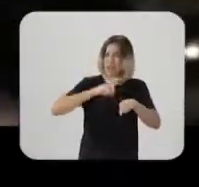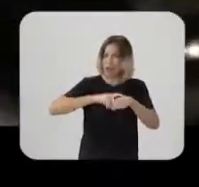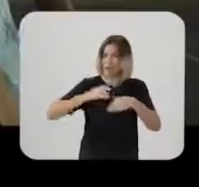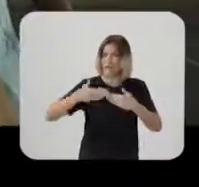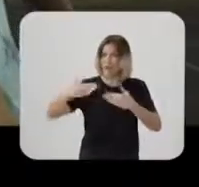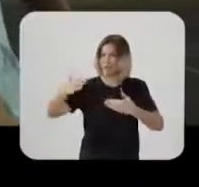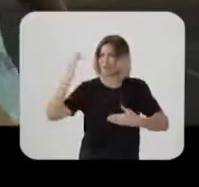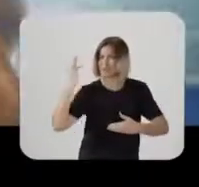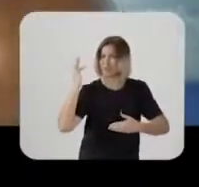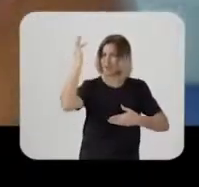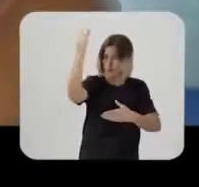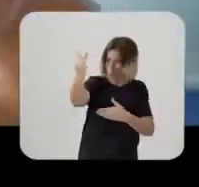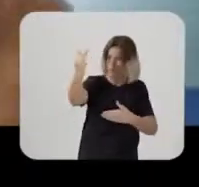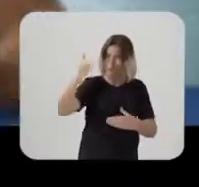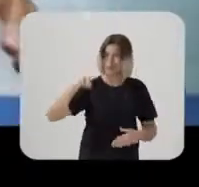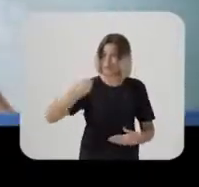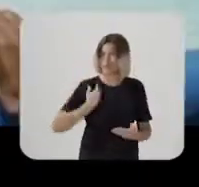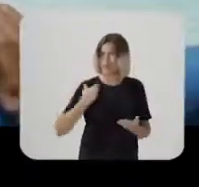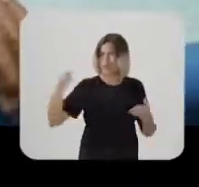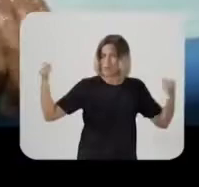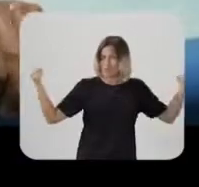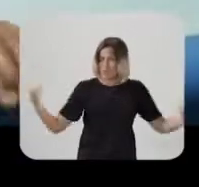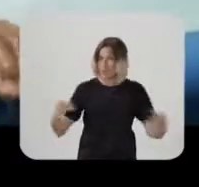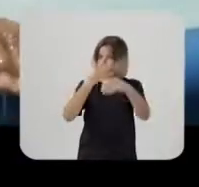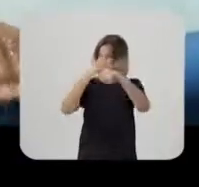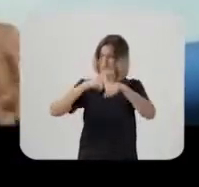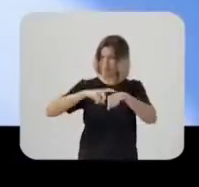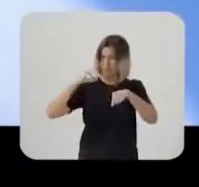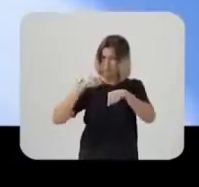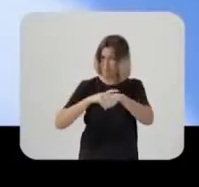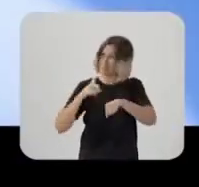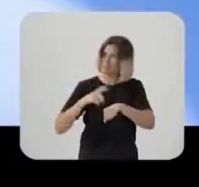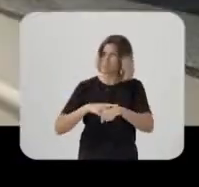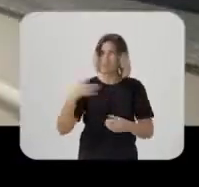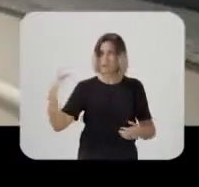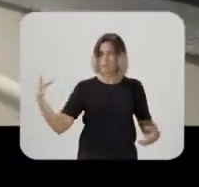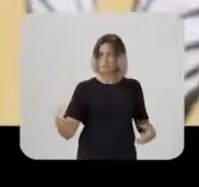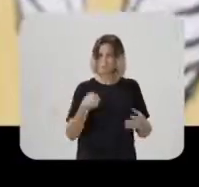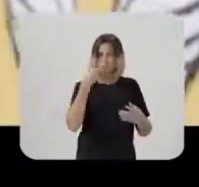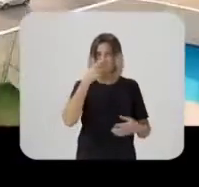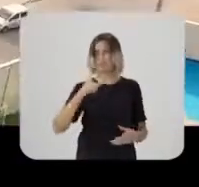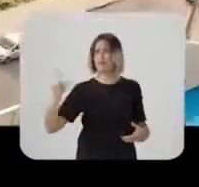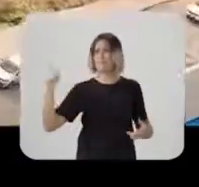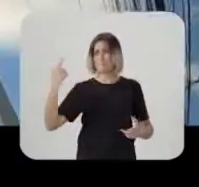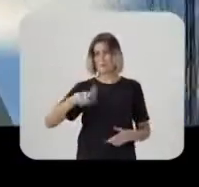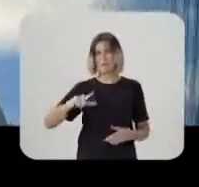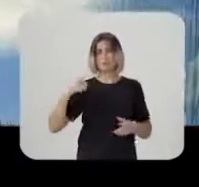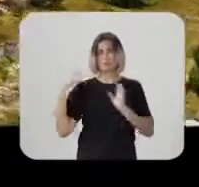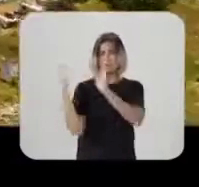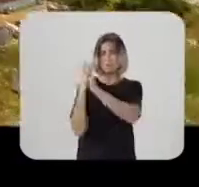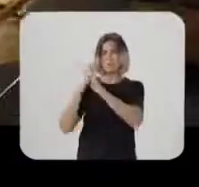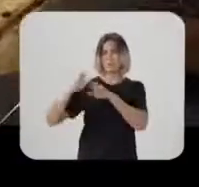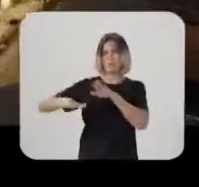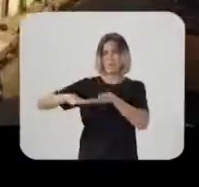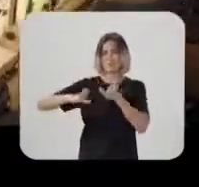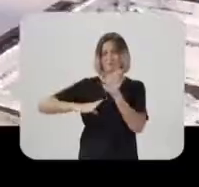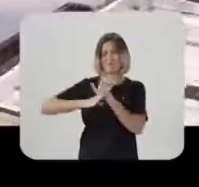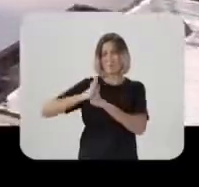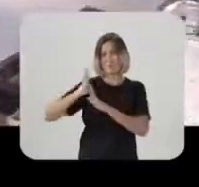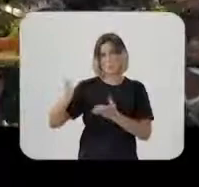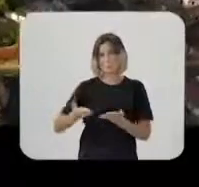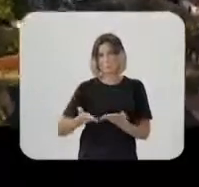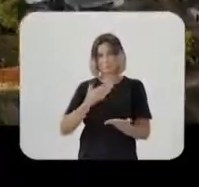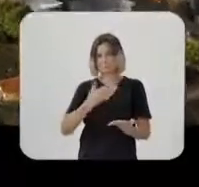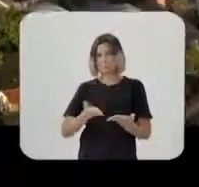Está na hora de tocar em frente. E começar a escrever um tempo novo. Com ainda mais conquistas. No Recife que avança.